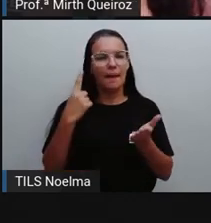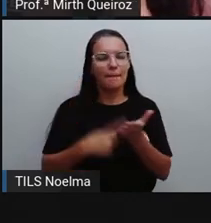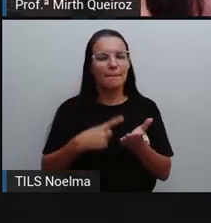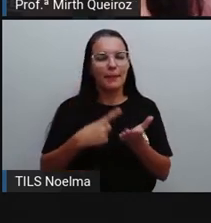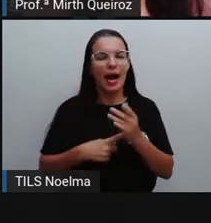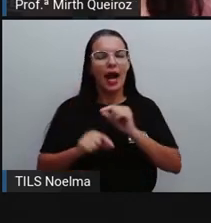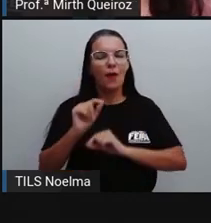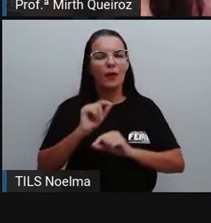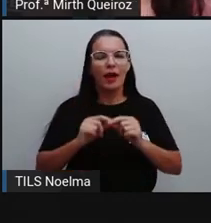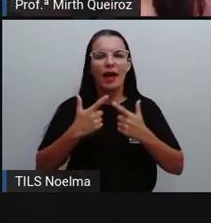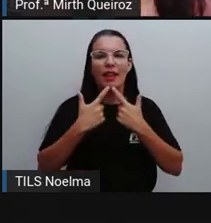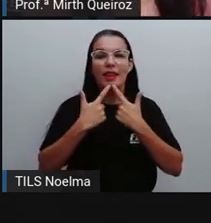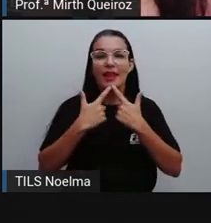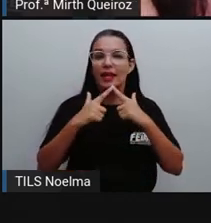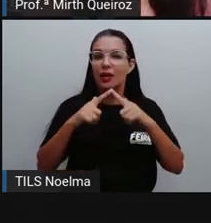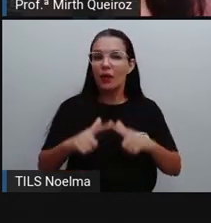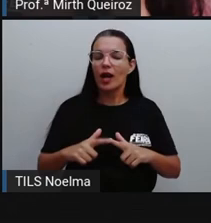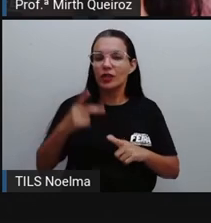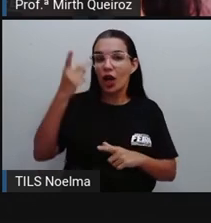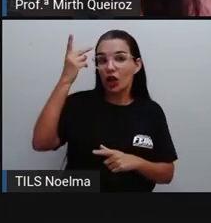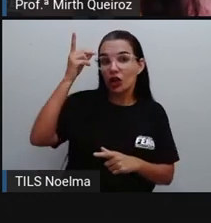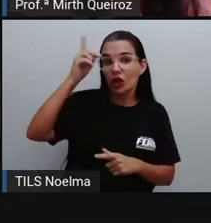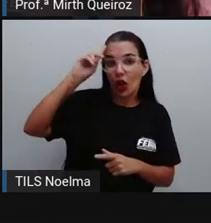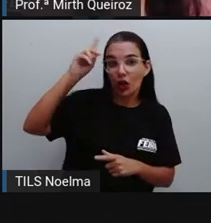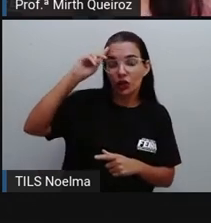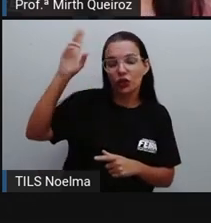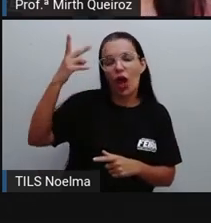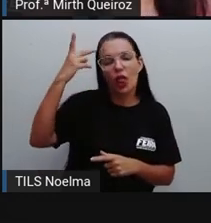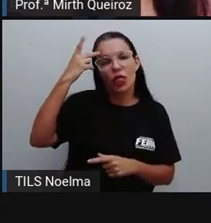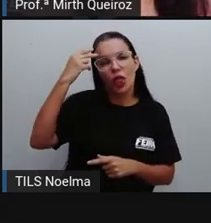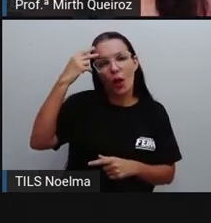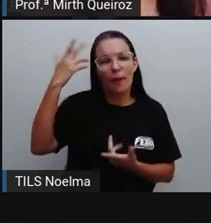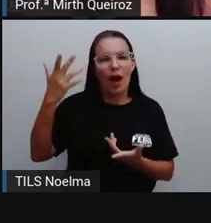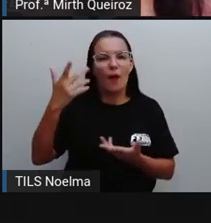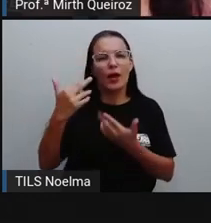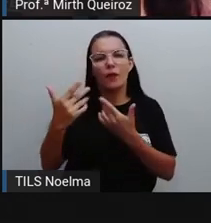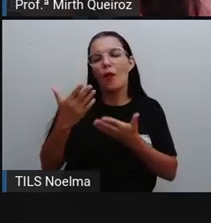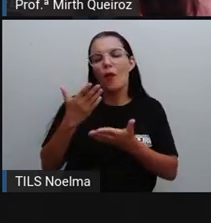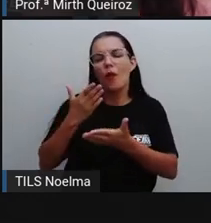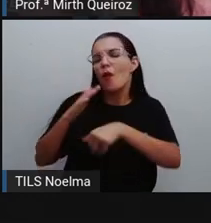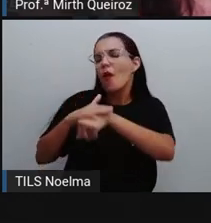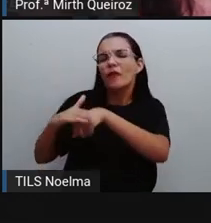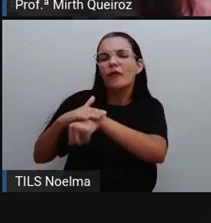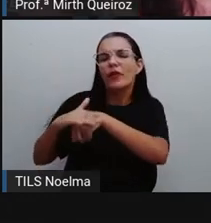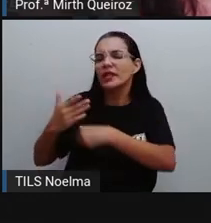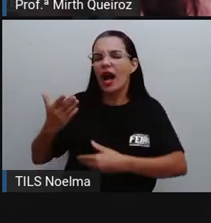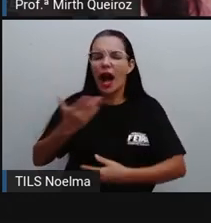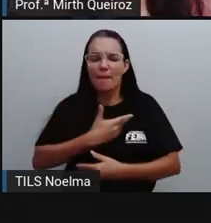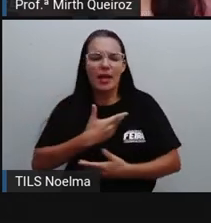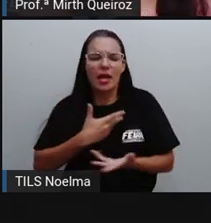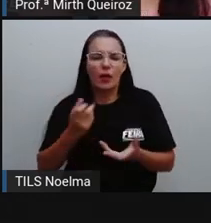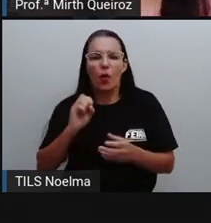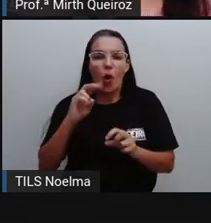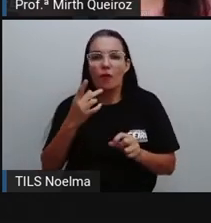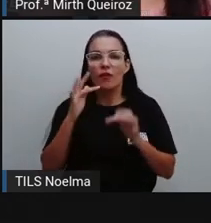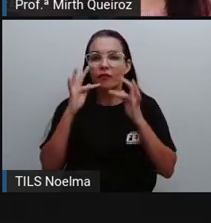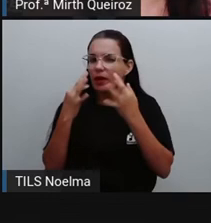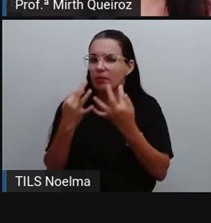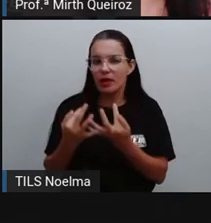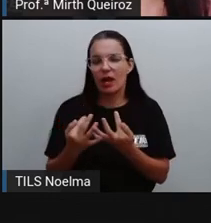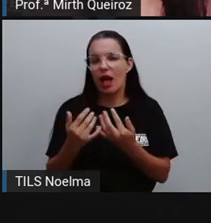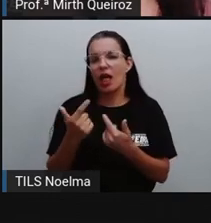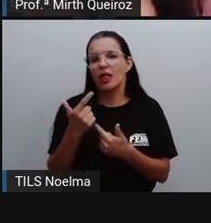pessoalidade na linguagem, né? Quando nós conversamos com amigos ou com pessoas íntimas, nós costumamos